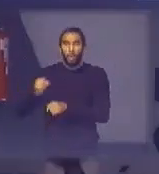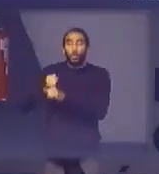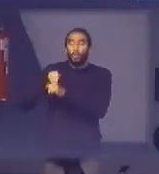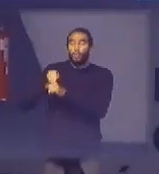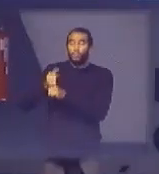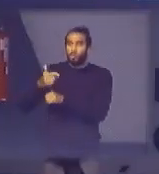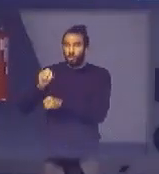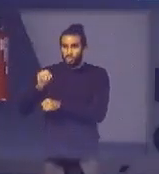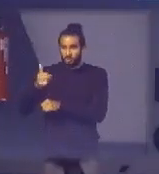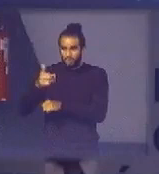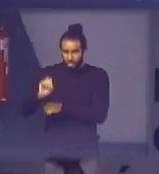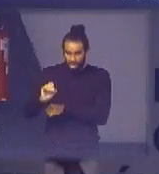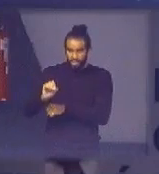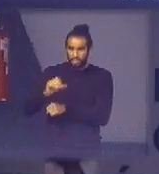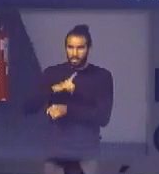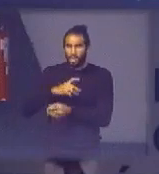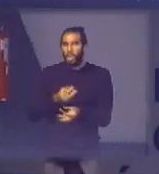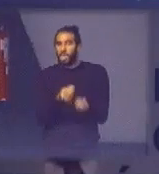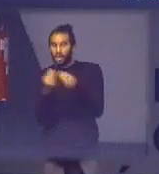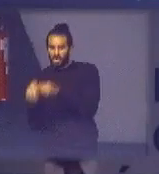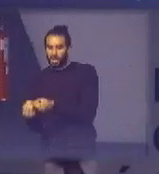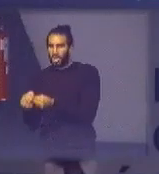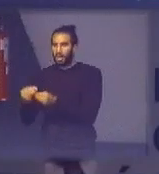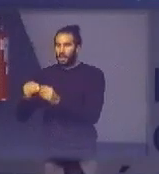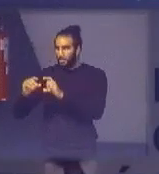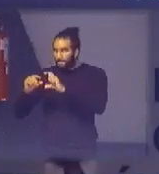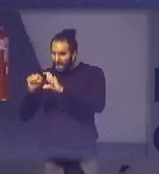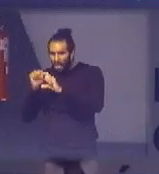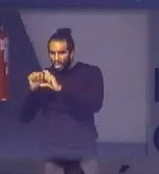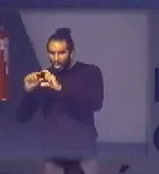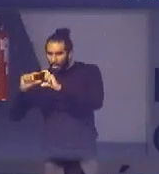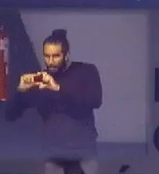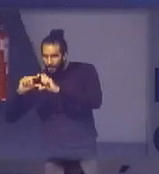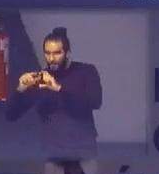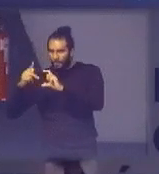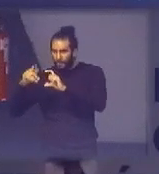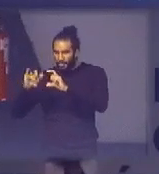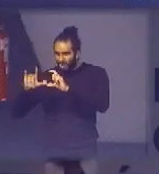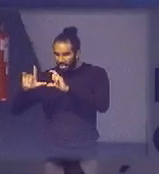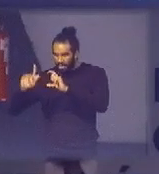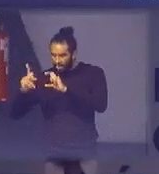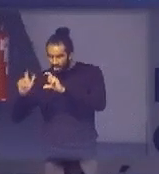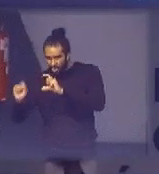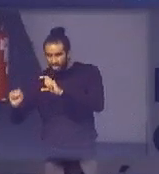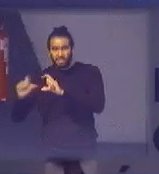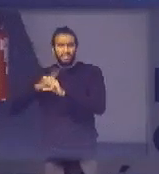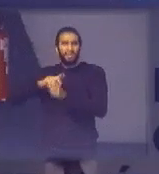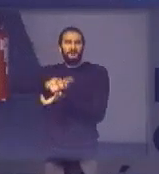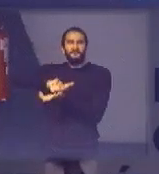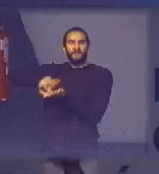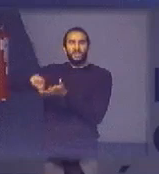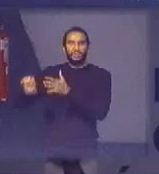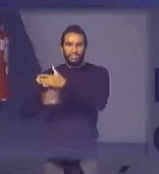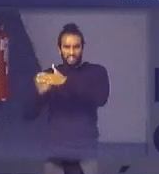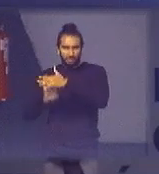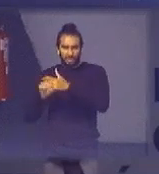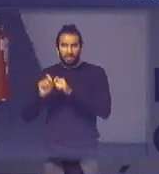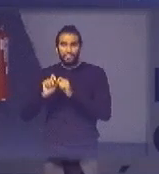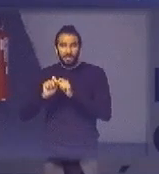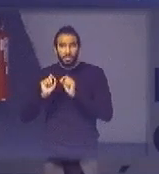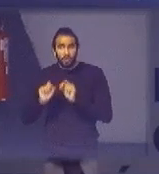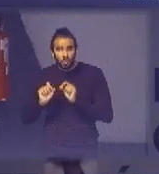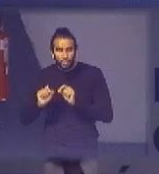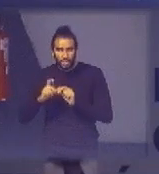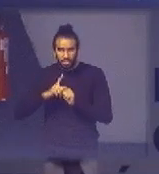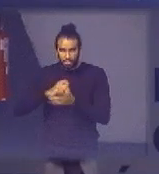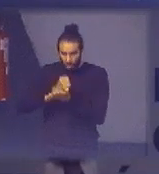de Abine e recebe pilhas mas não era um programa com uma entidade gestora eram várias empresas que tinham um contrato com uma